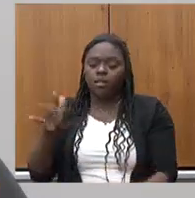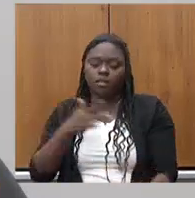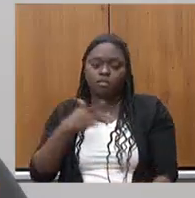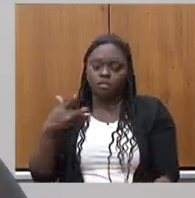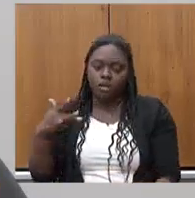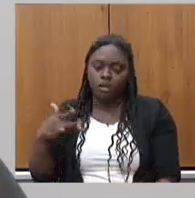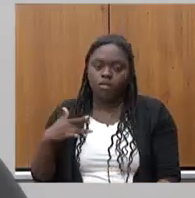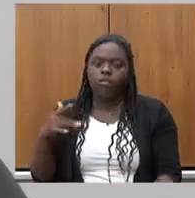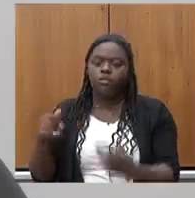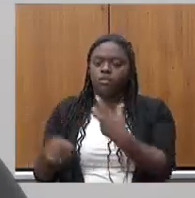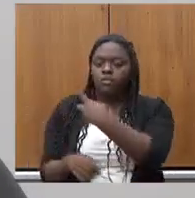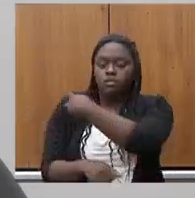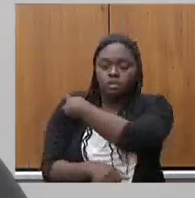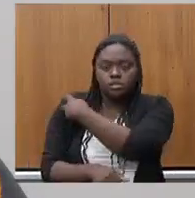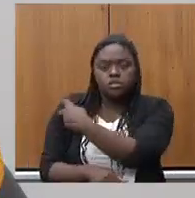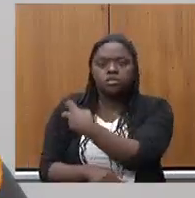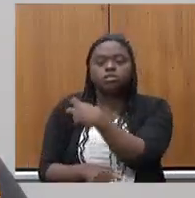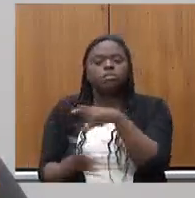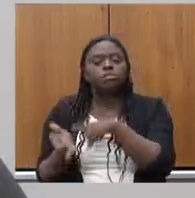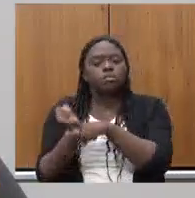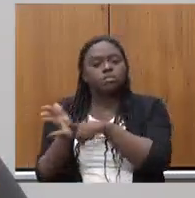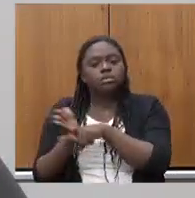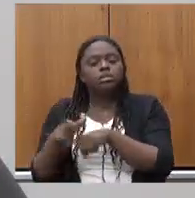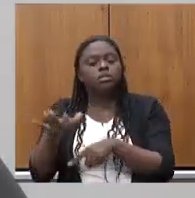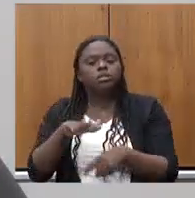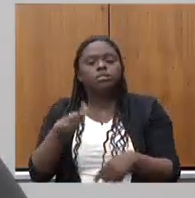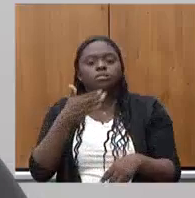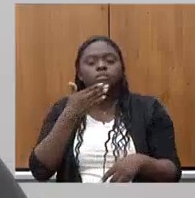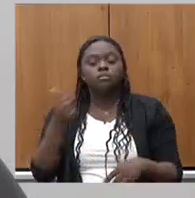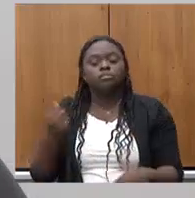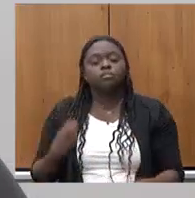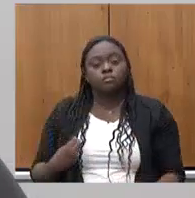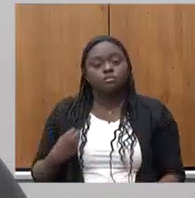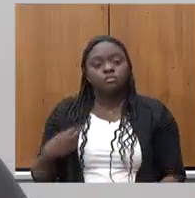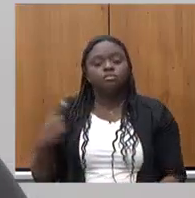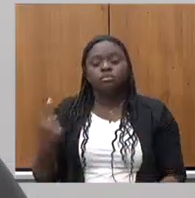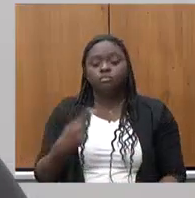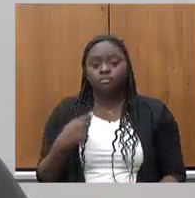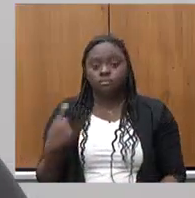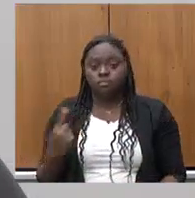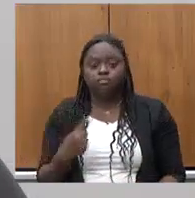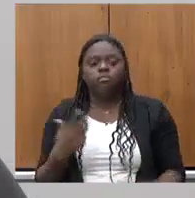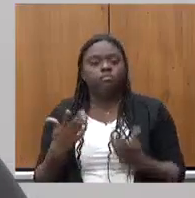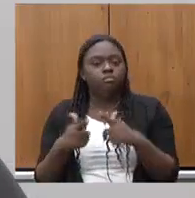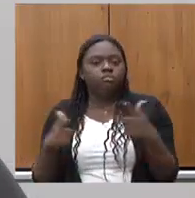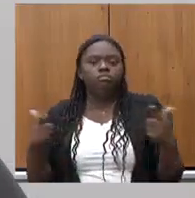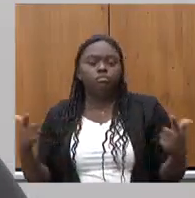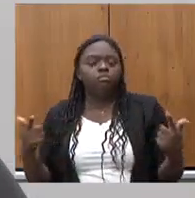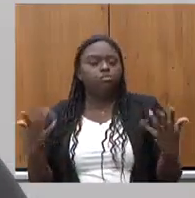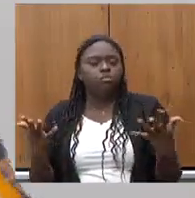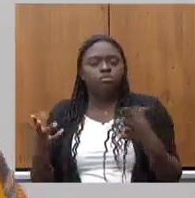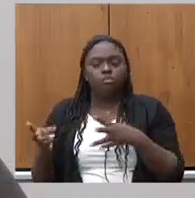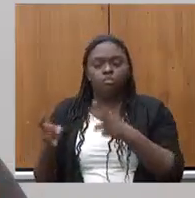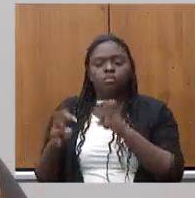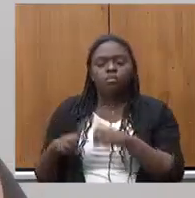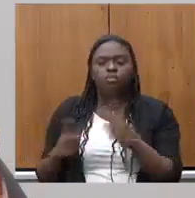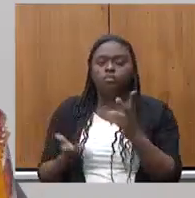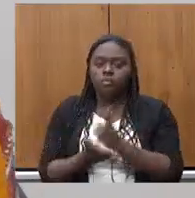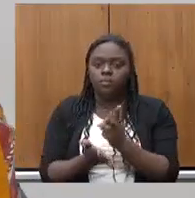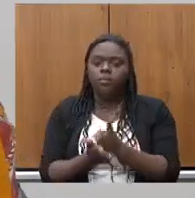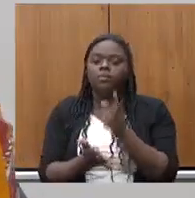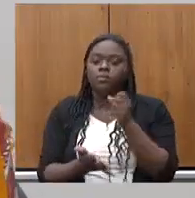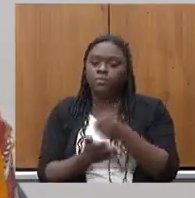pesquisa é vinculada à vacinação a pesquisa é vinculada à melhoria de vida nossa então não tem reparação nisso mas vamos continuar